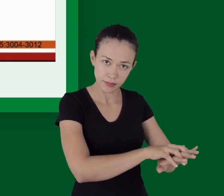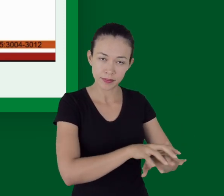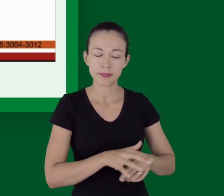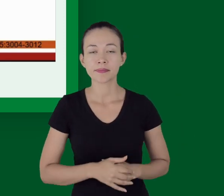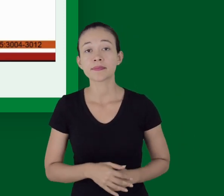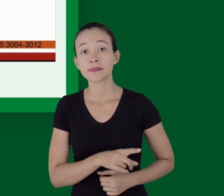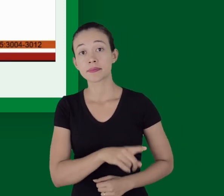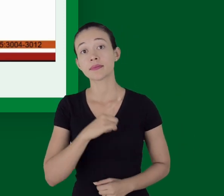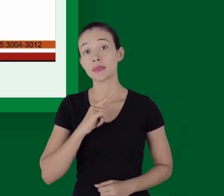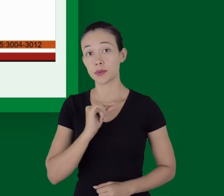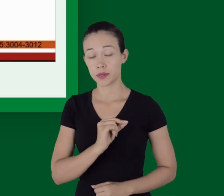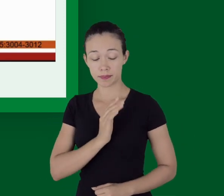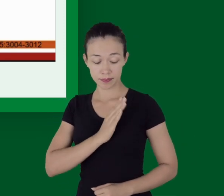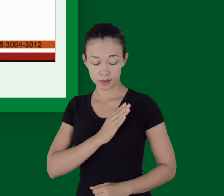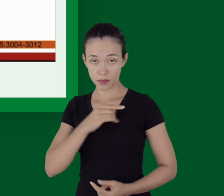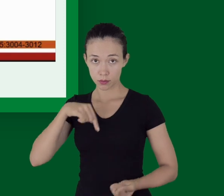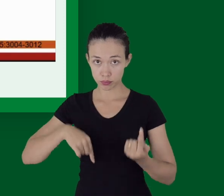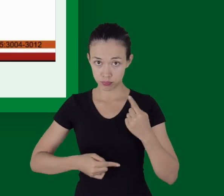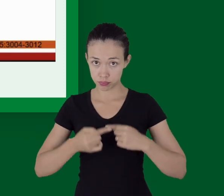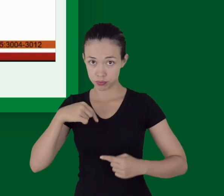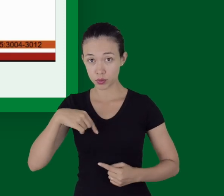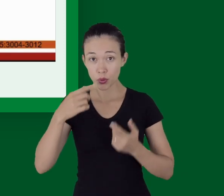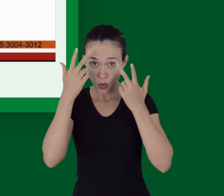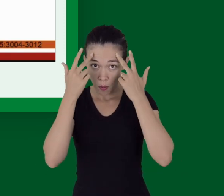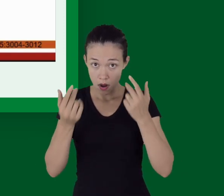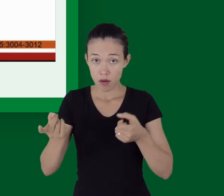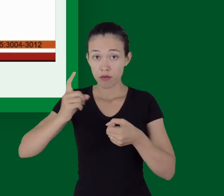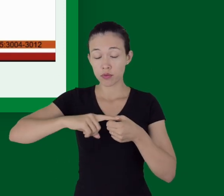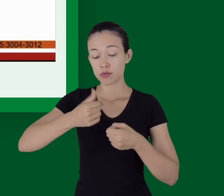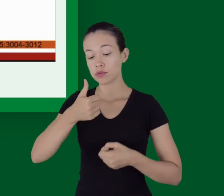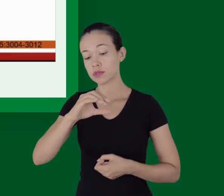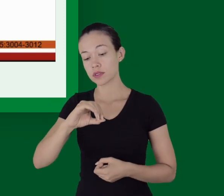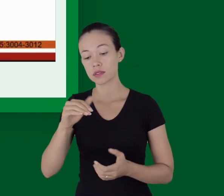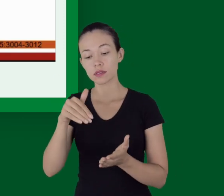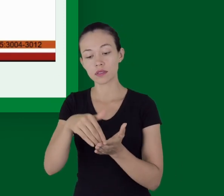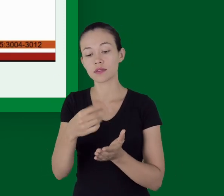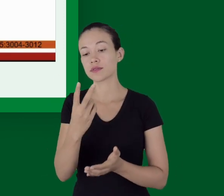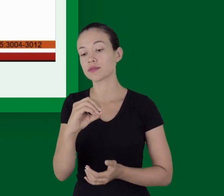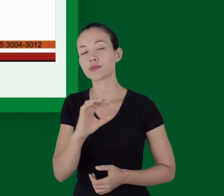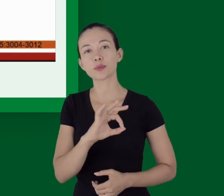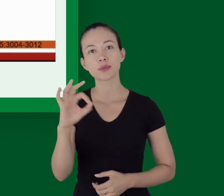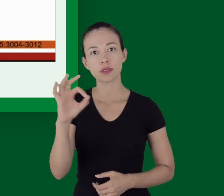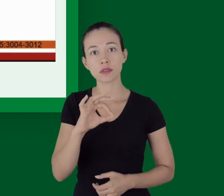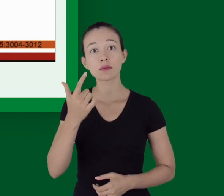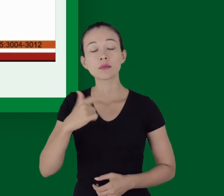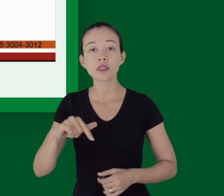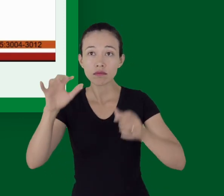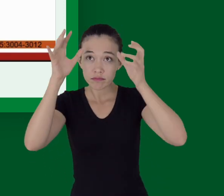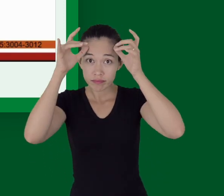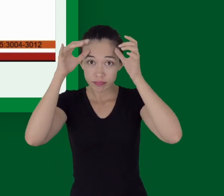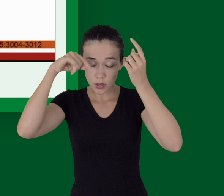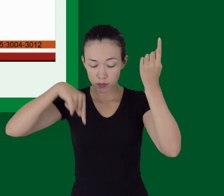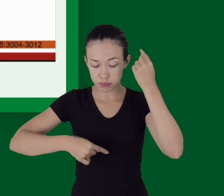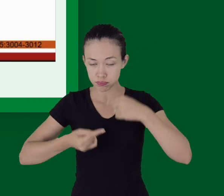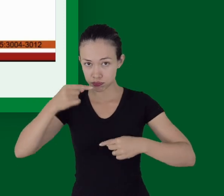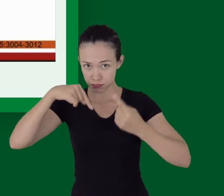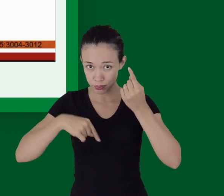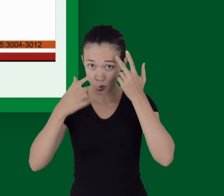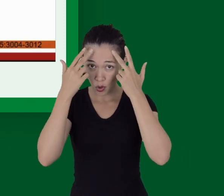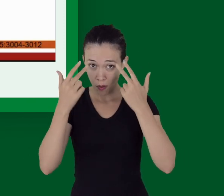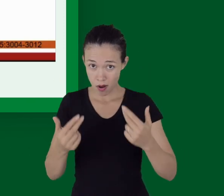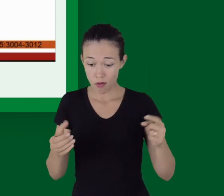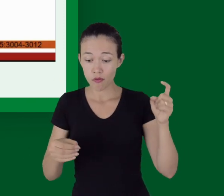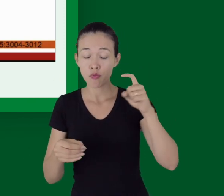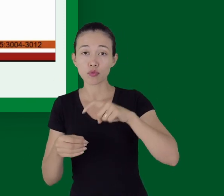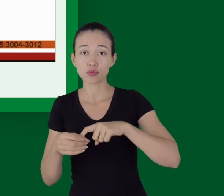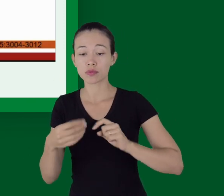vai estabelecer um fluxo coronariano de 10 a 20% do fluxo normal e um fluxo sanguíneo cerebral de 30 a 40